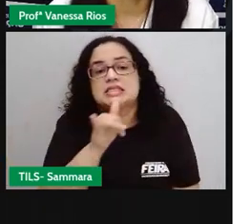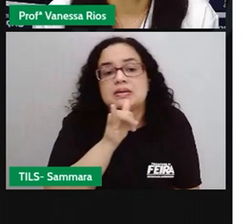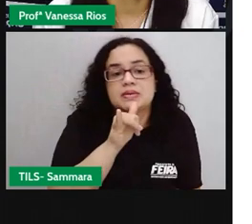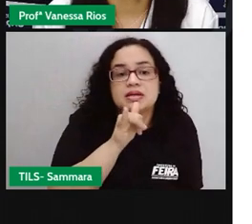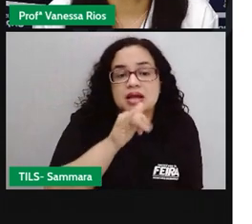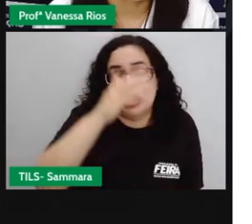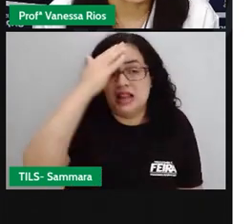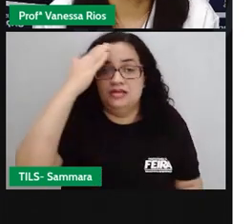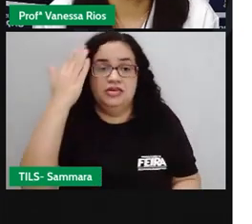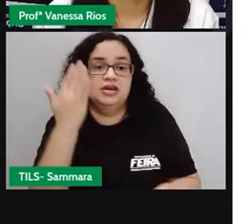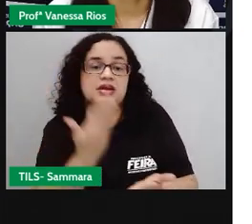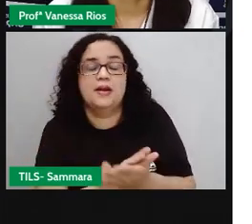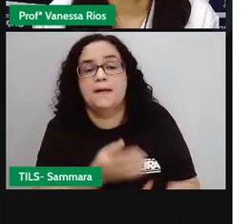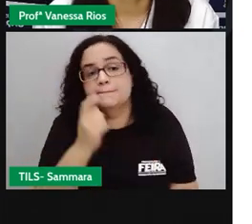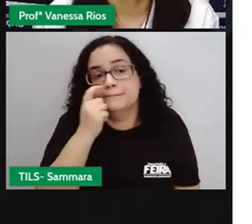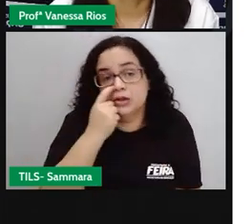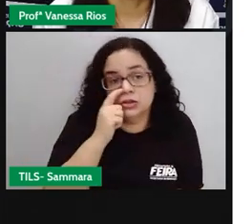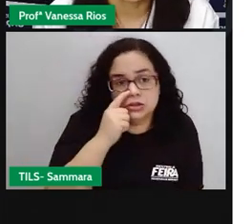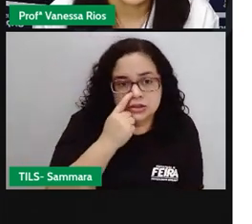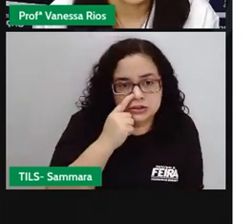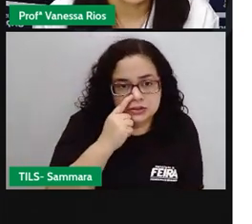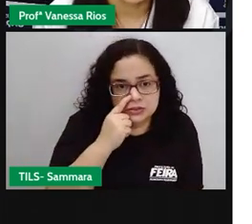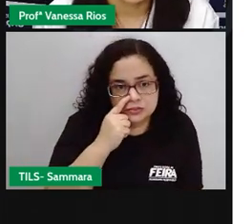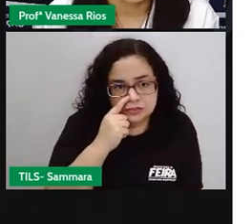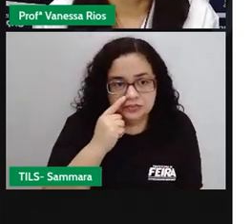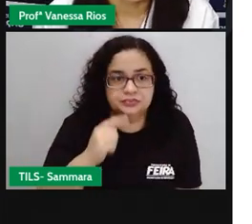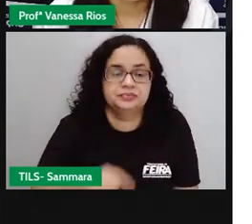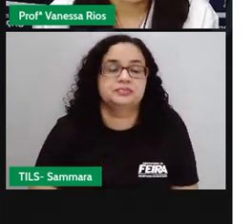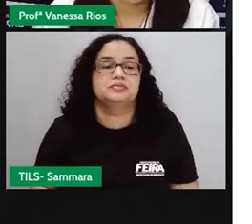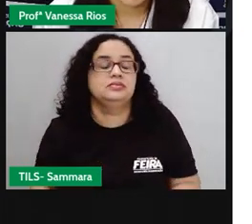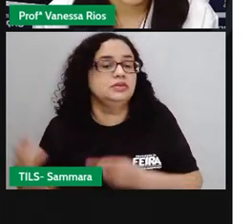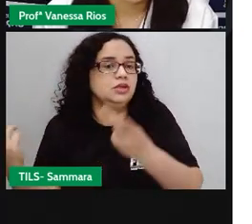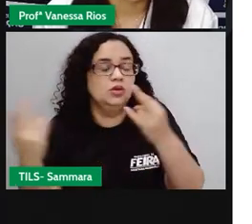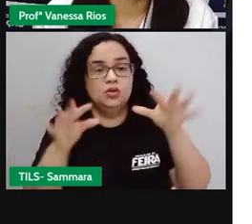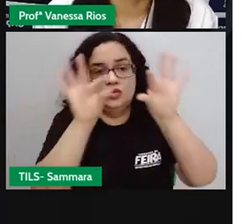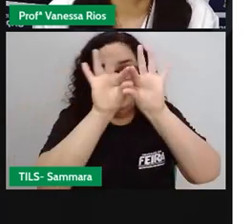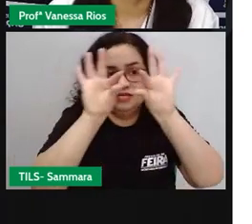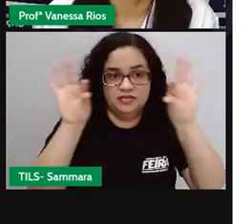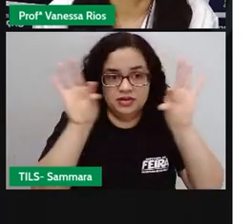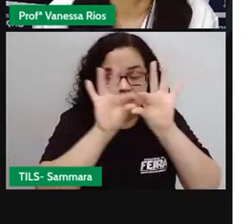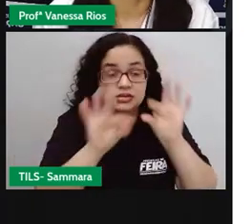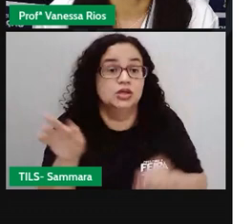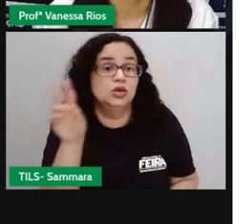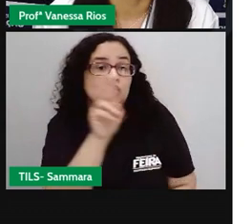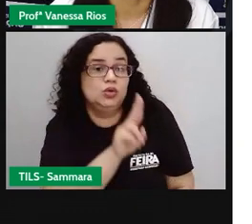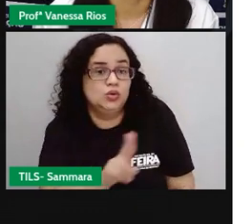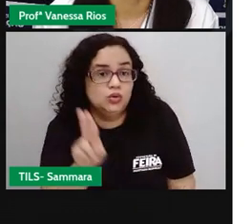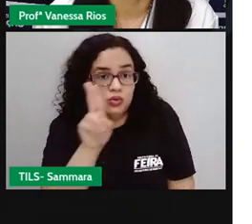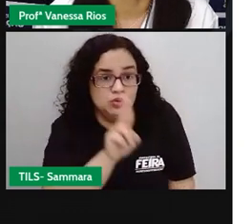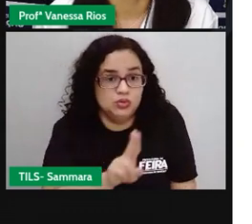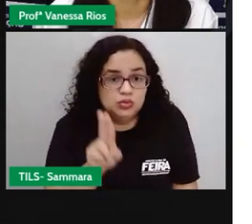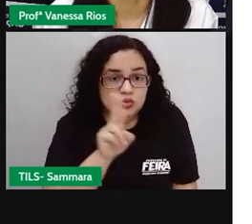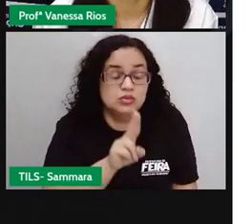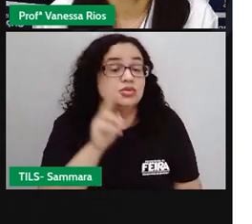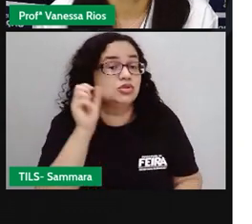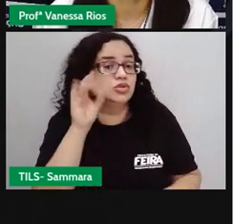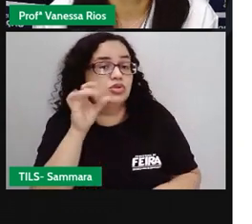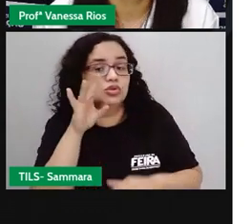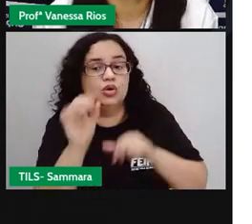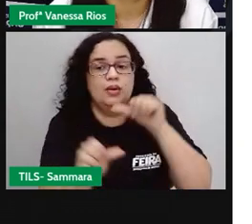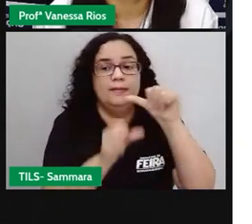Exemplo acreditava em bruxas. A mesma frase é para o uso também né? Só foi aí fazendo as